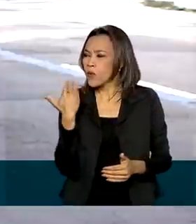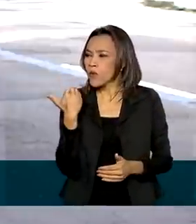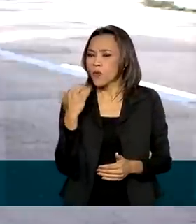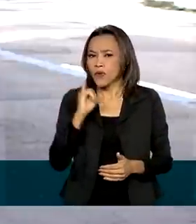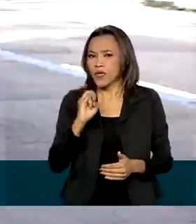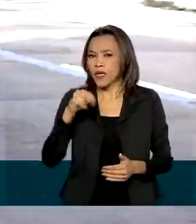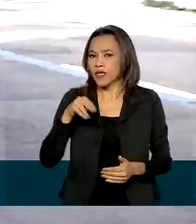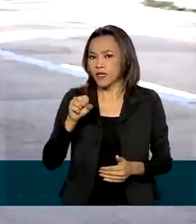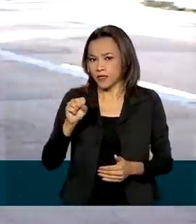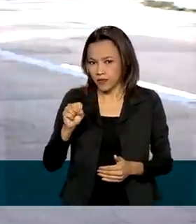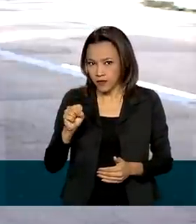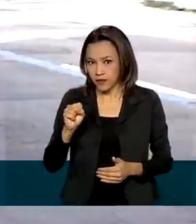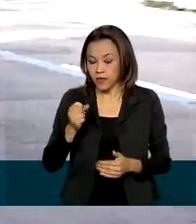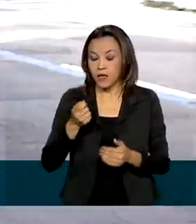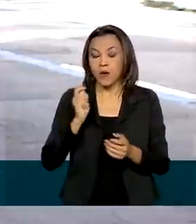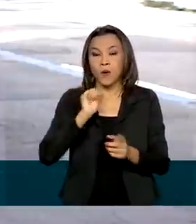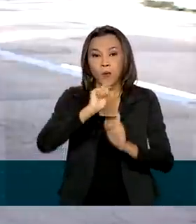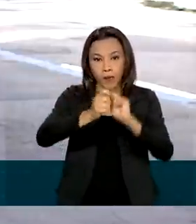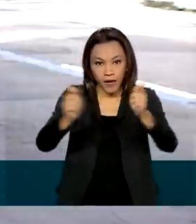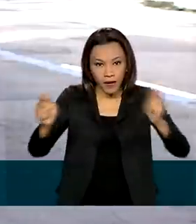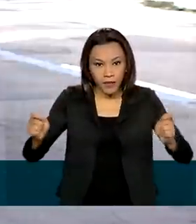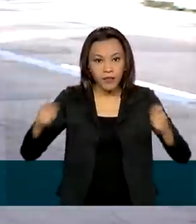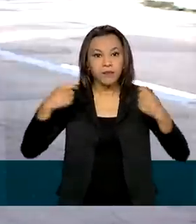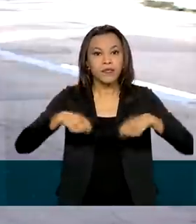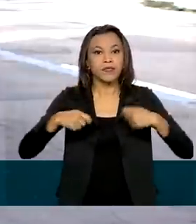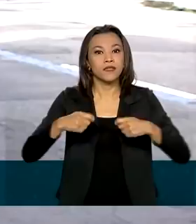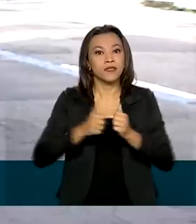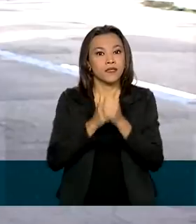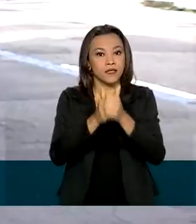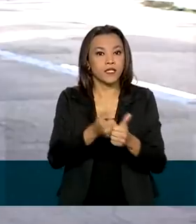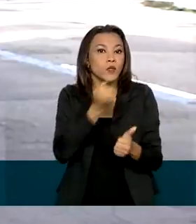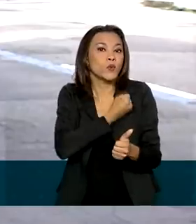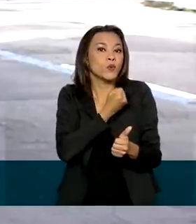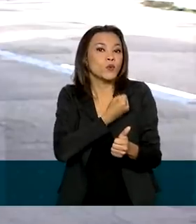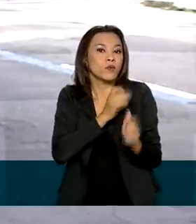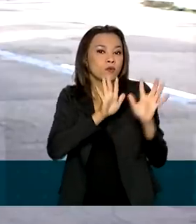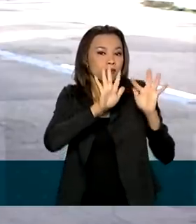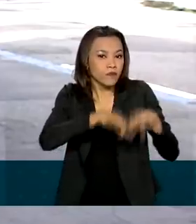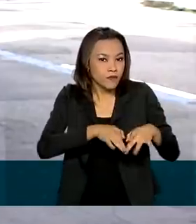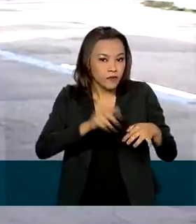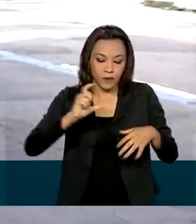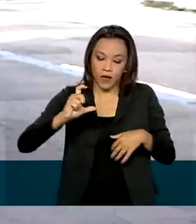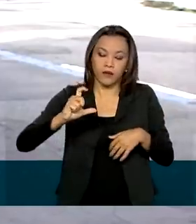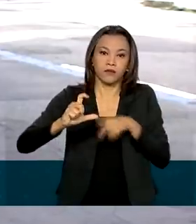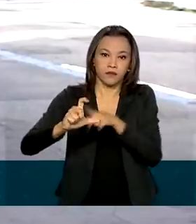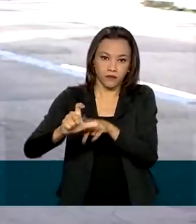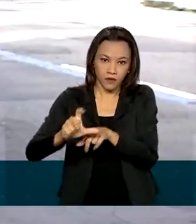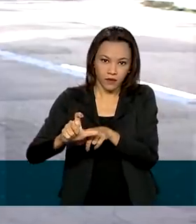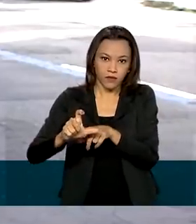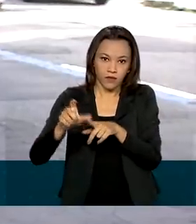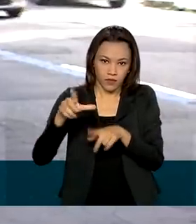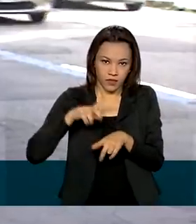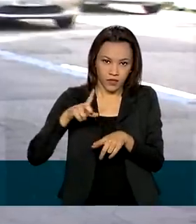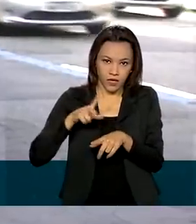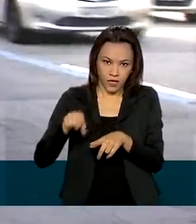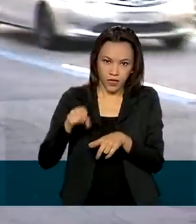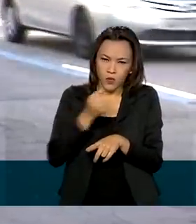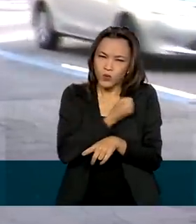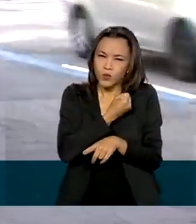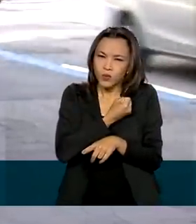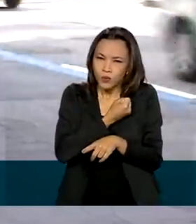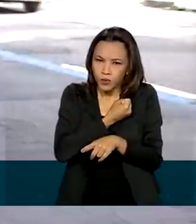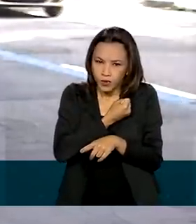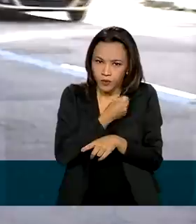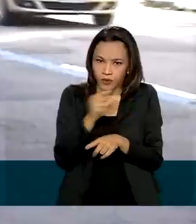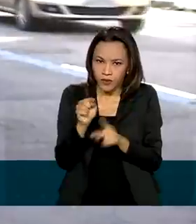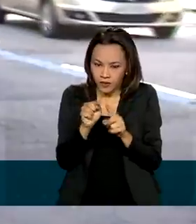tem o pagamento feito de acordo com o número final do cartão do beneficiário, sem contar o dígito verificador, que é aquele número depois